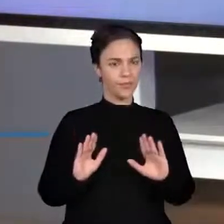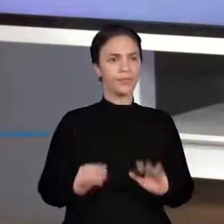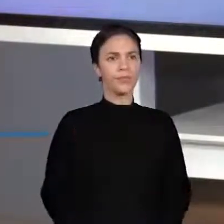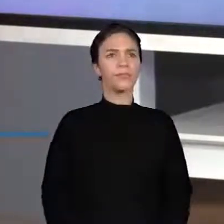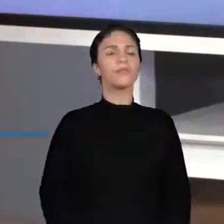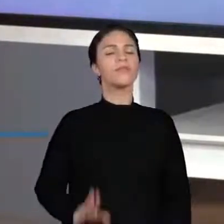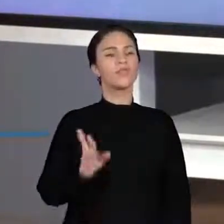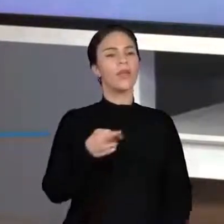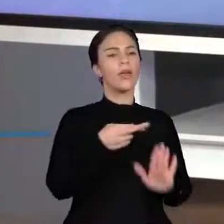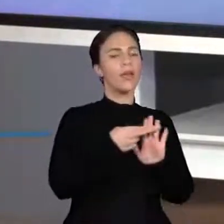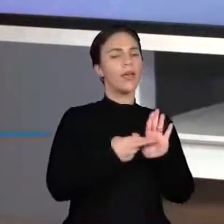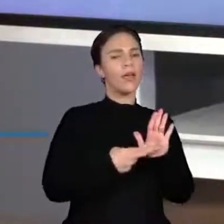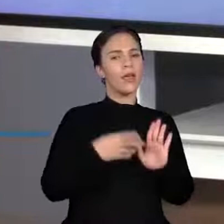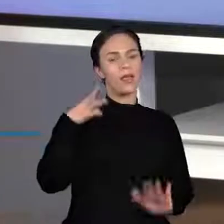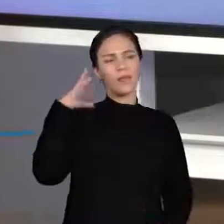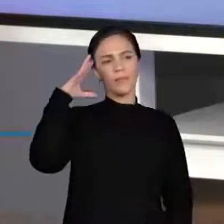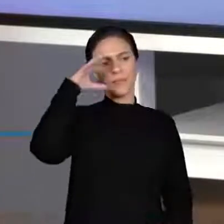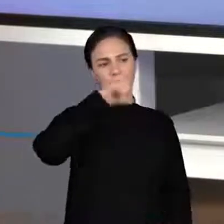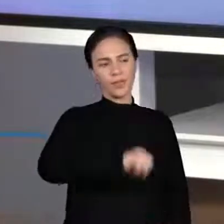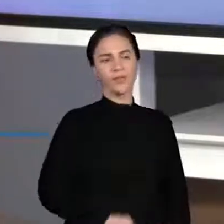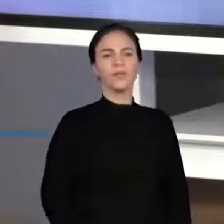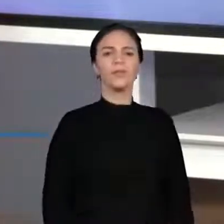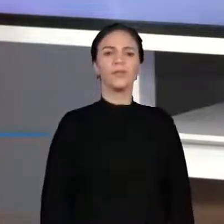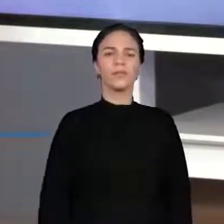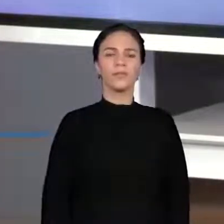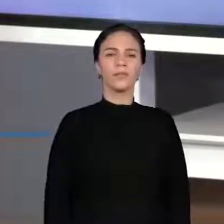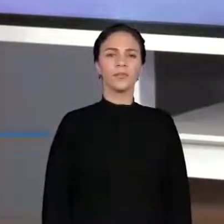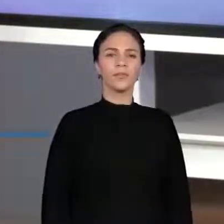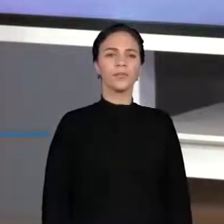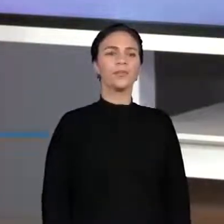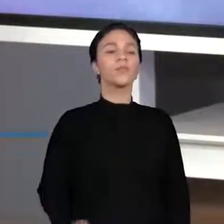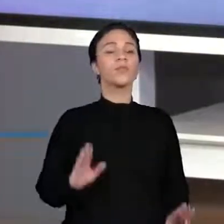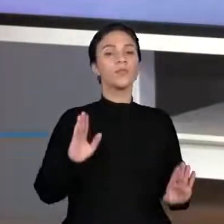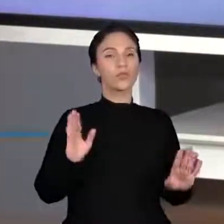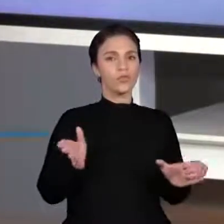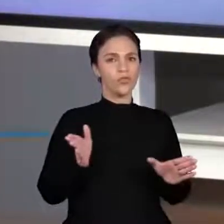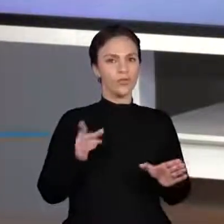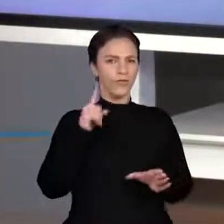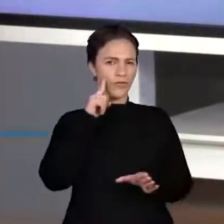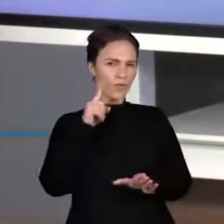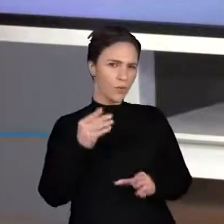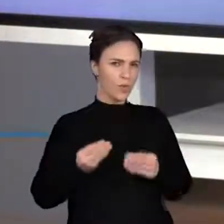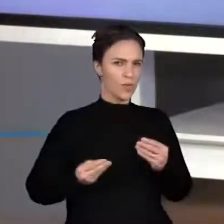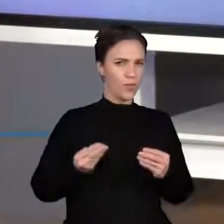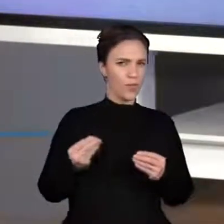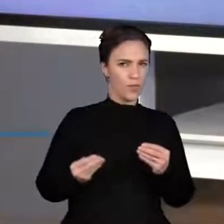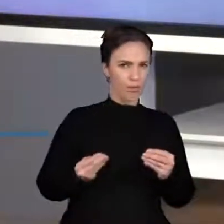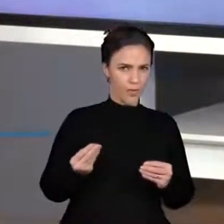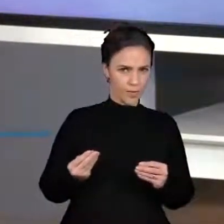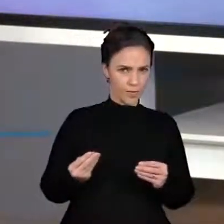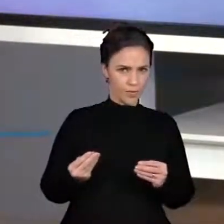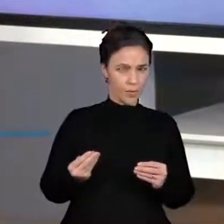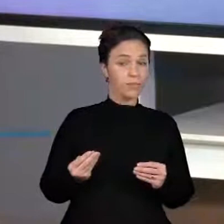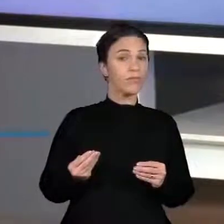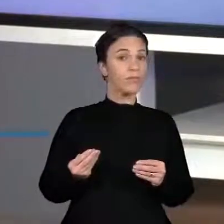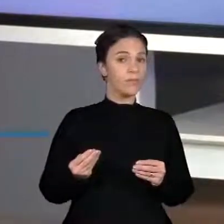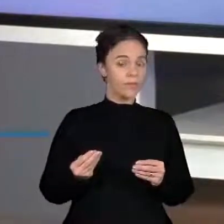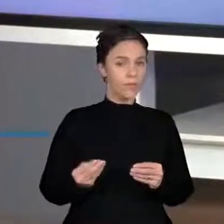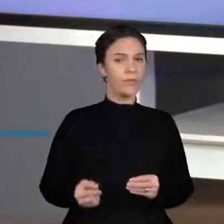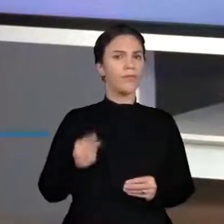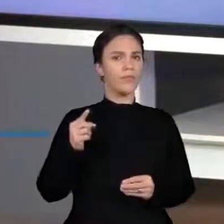aprendida. Vocês aí já olharam o jeito que fizeram. Ajustaram alguns cálculos.